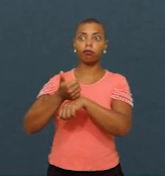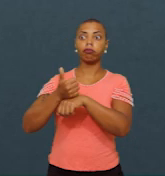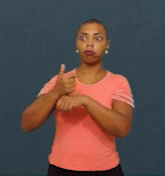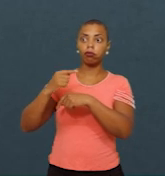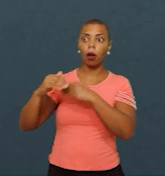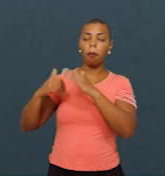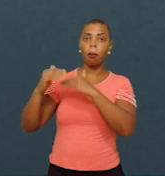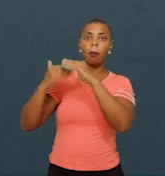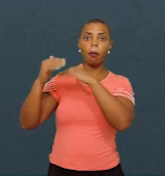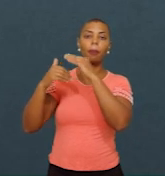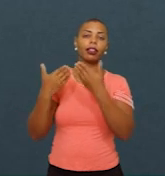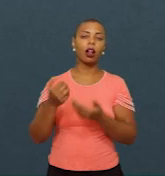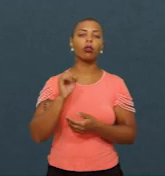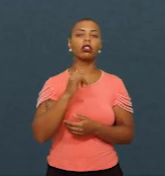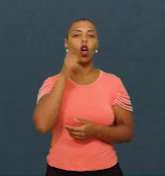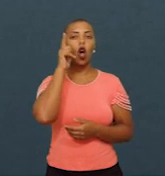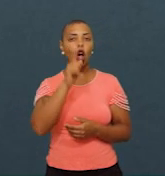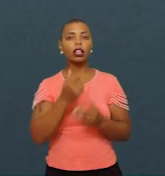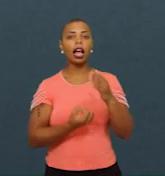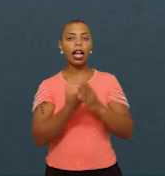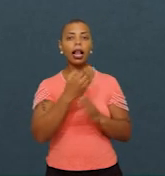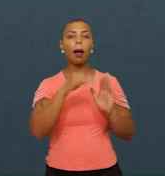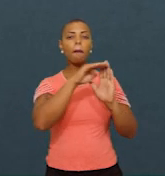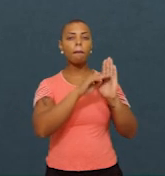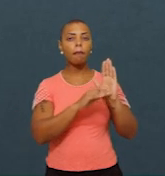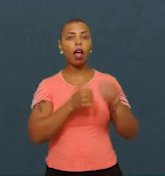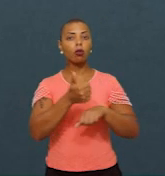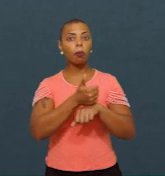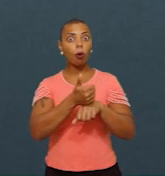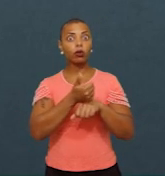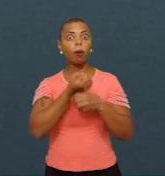gente consegue criar bons planos de carreira, valorizar